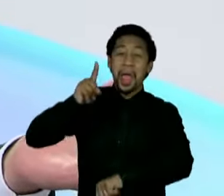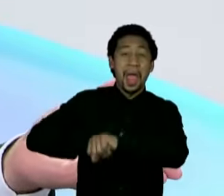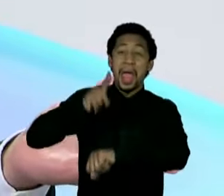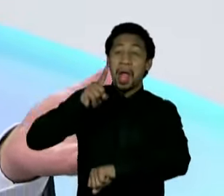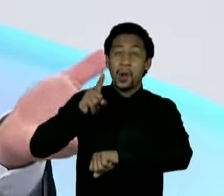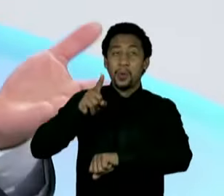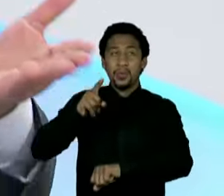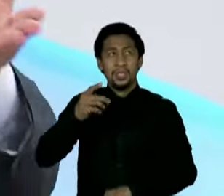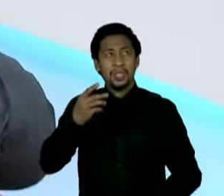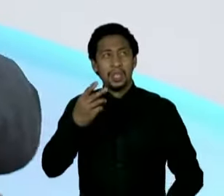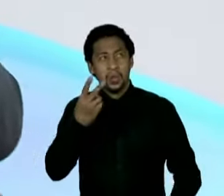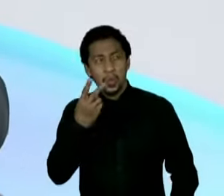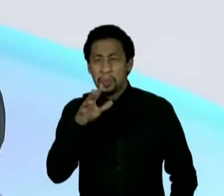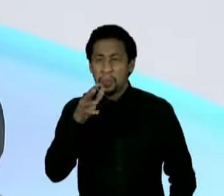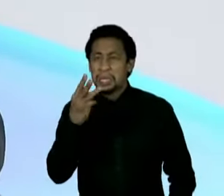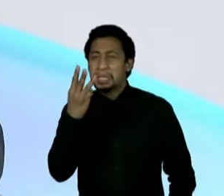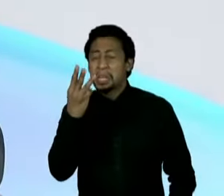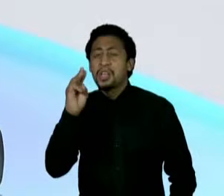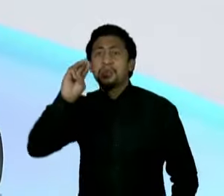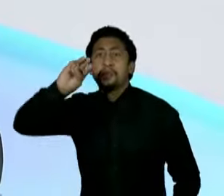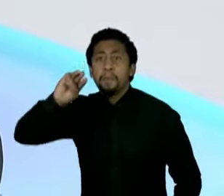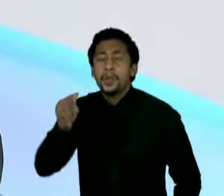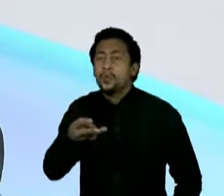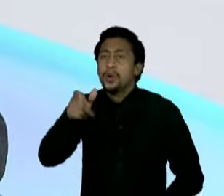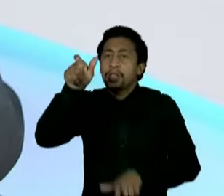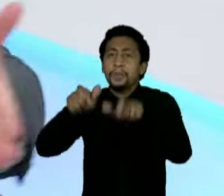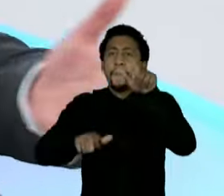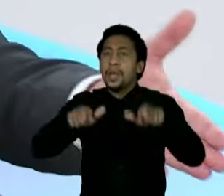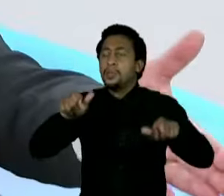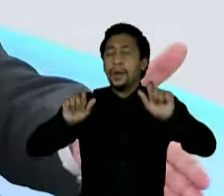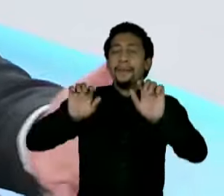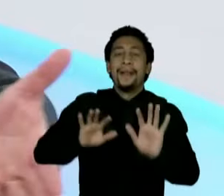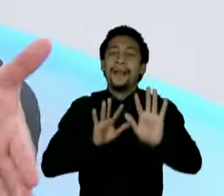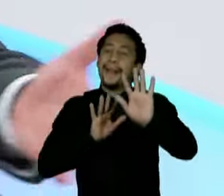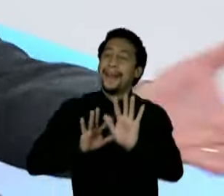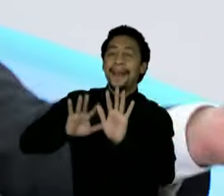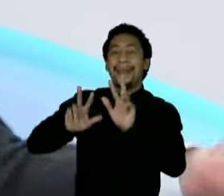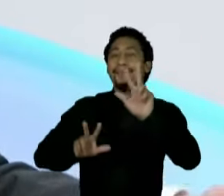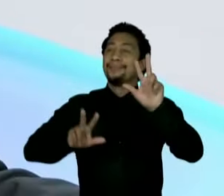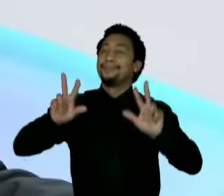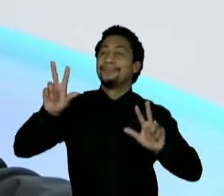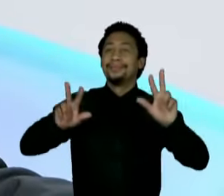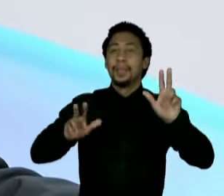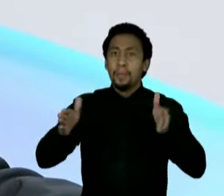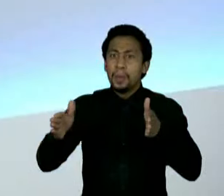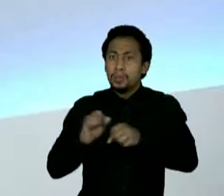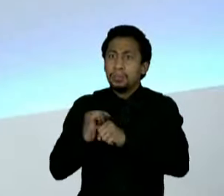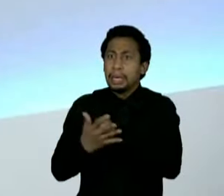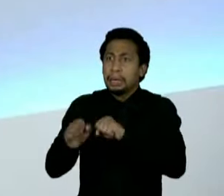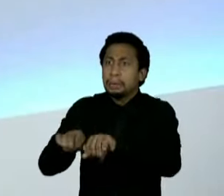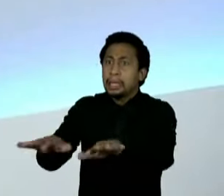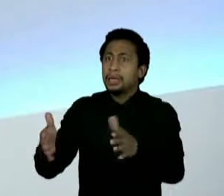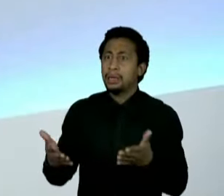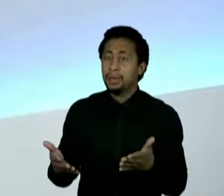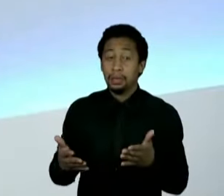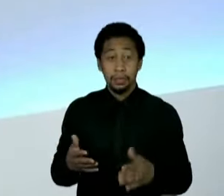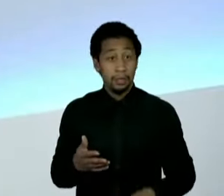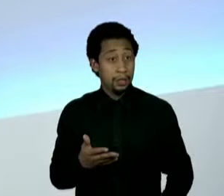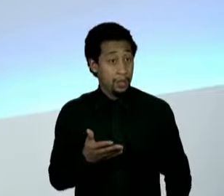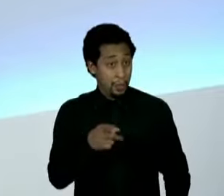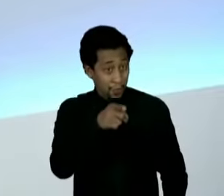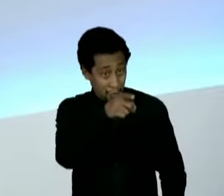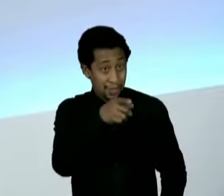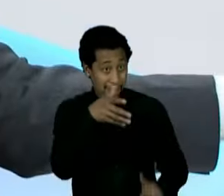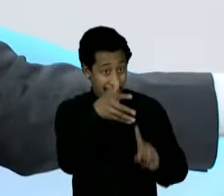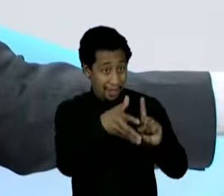de pessoas num carnaval aqui na capital, e evidentemente que aquilo ia se palamar. Esse argumento é o mesmo do presidente Bolsonaro. Mas